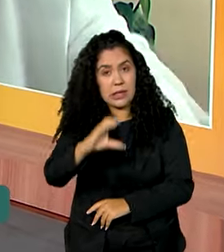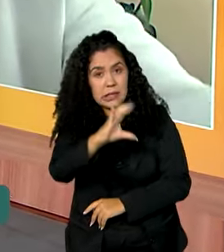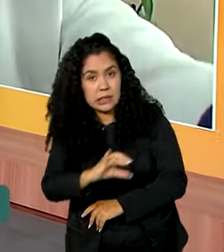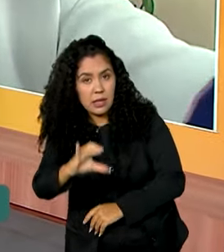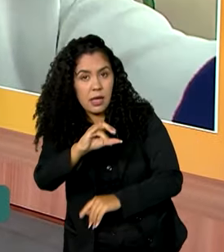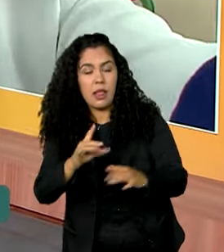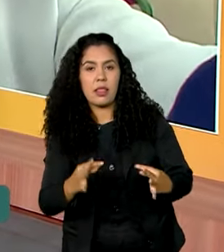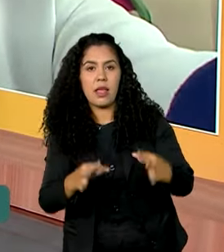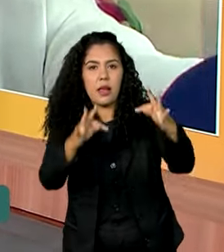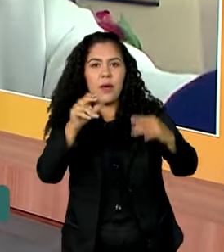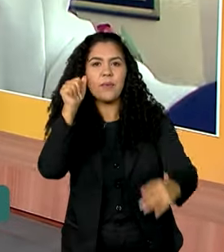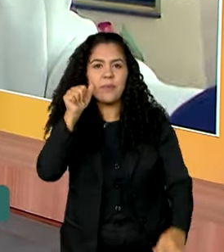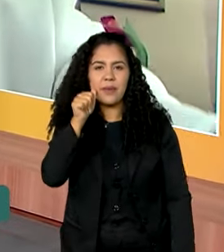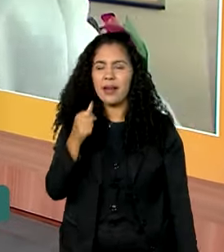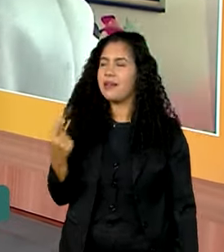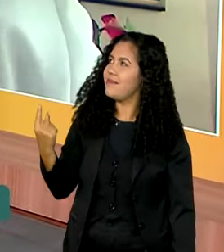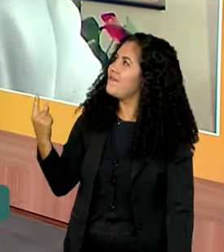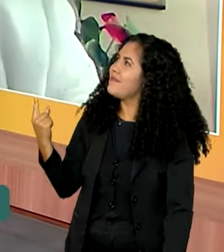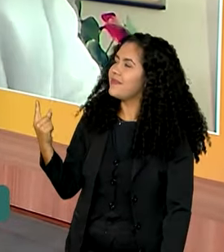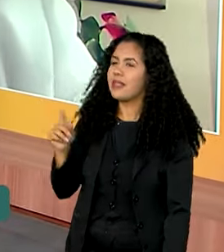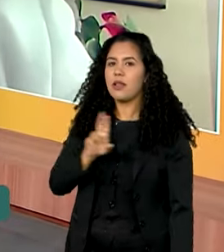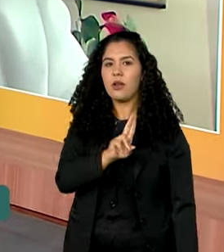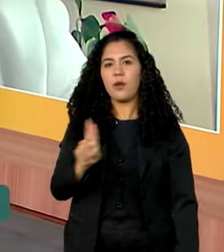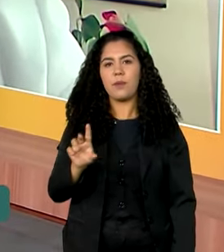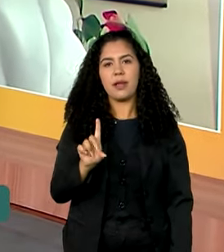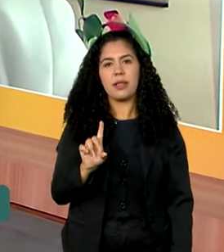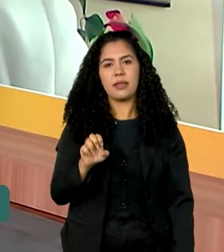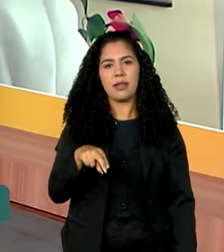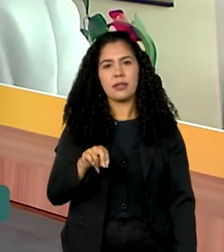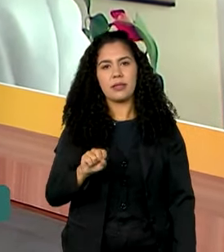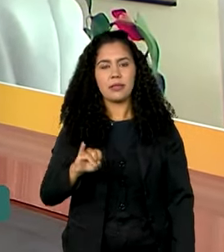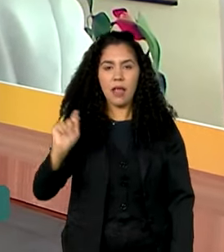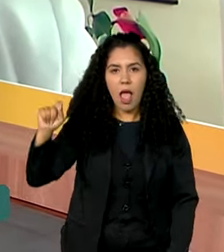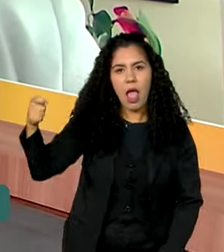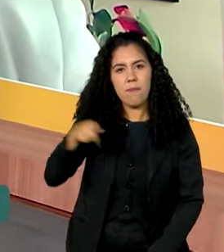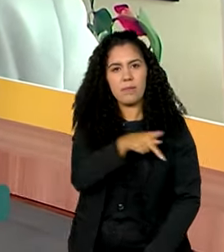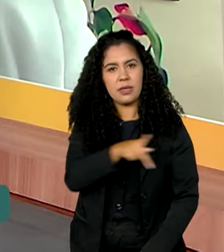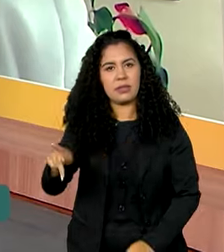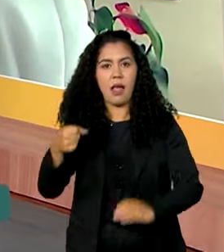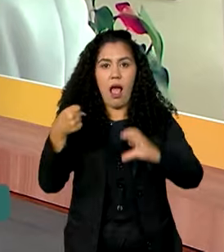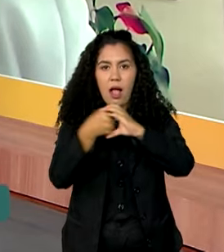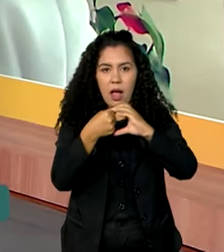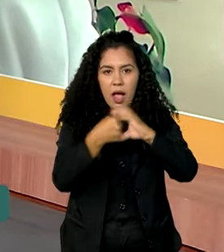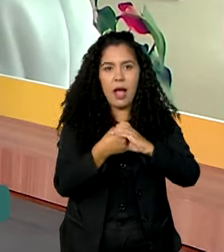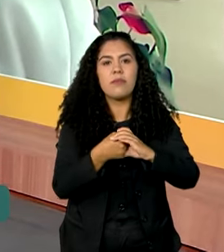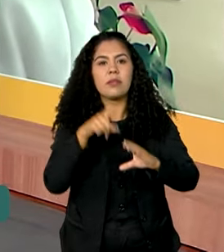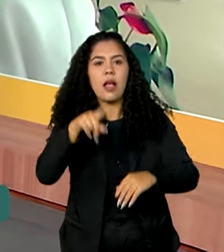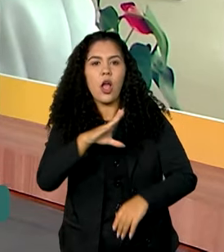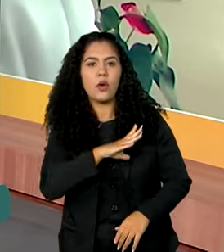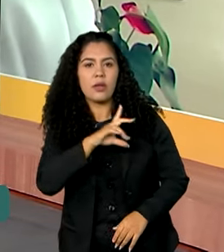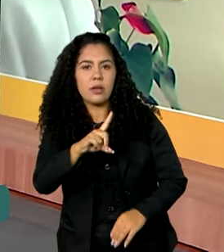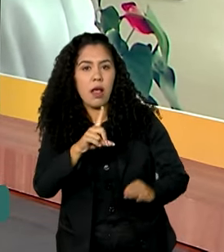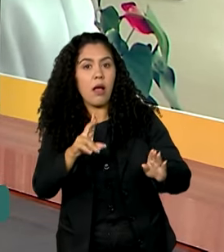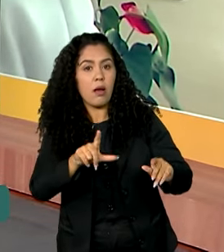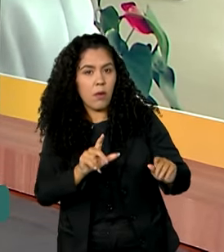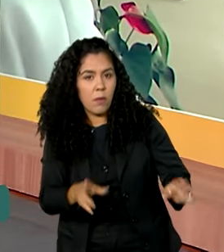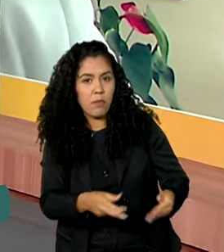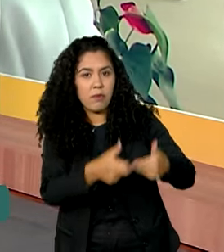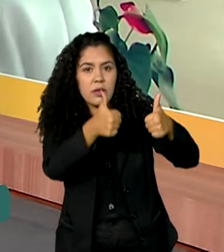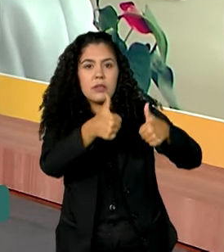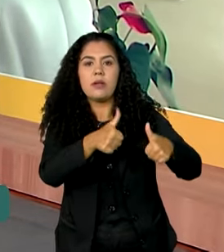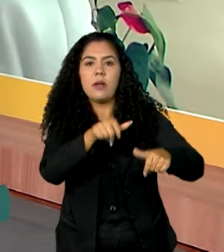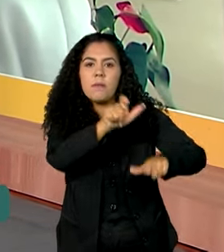é Denise Pires de Carvalho, ela que é presidente da CAPES, a Coordenação de Aperfeiçoamento de Pessoal de Nível